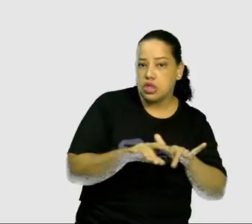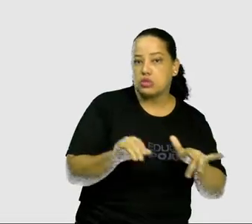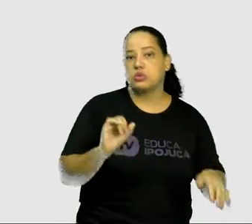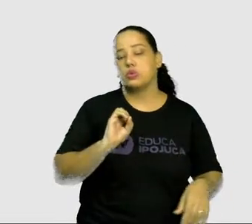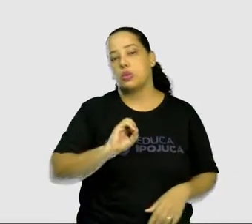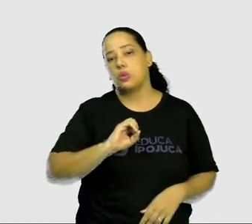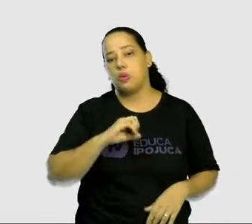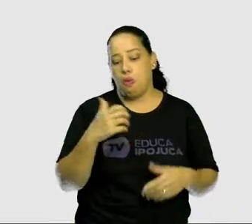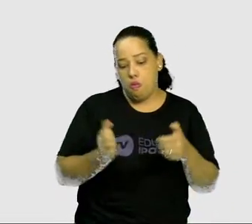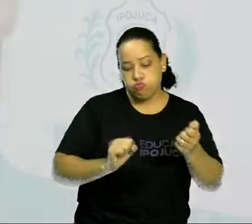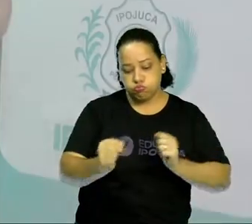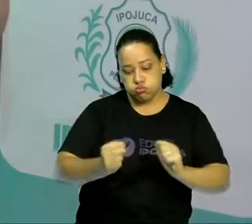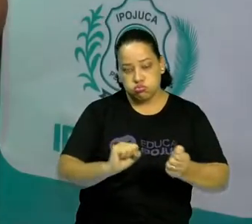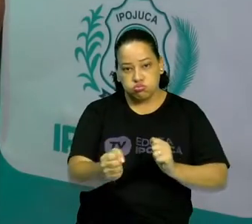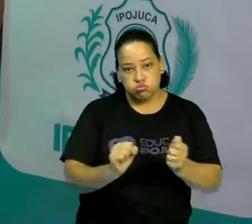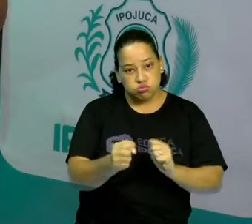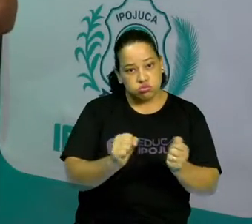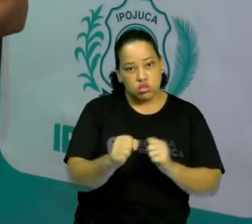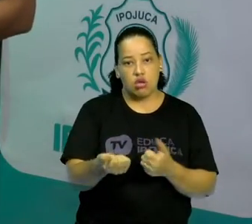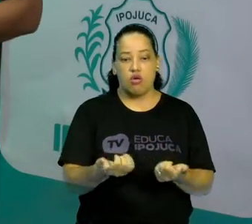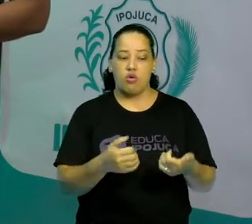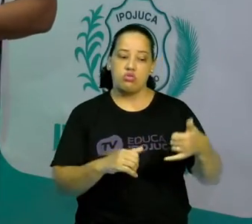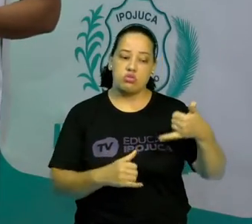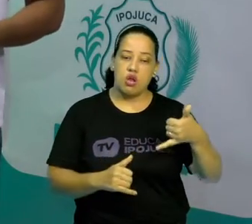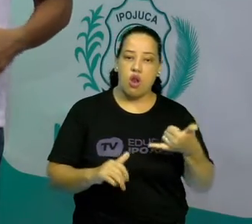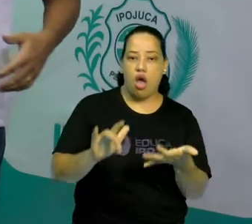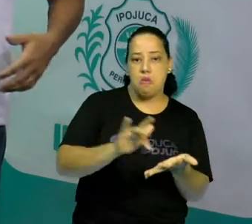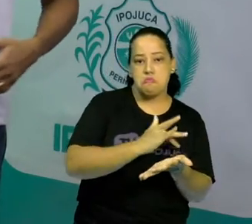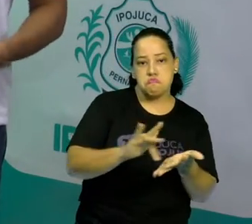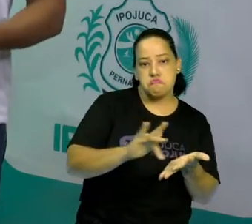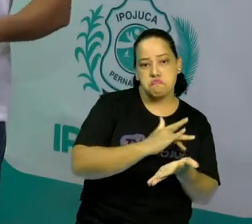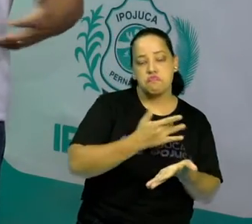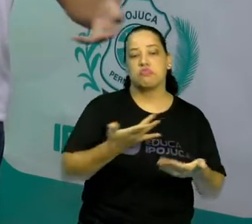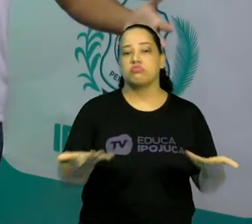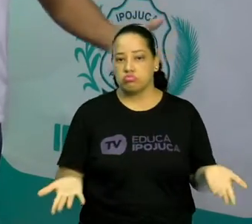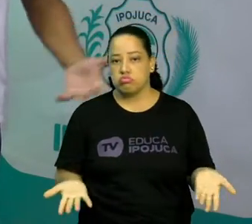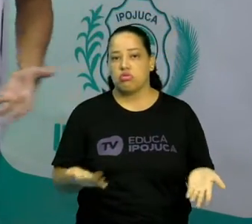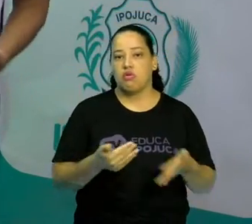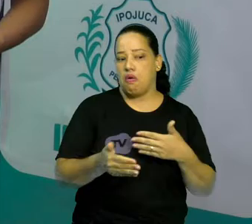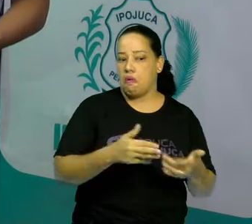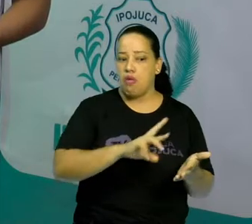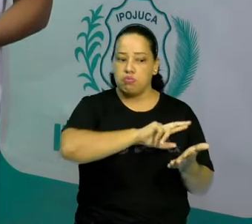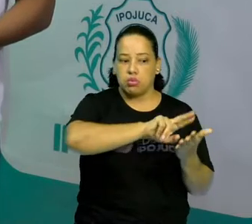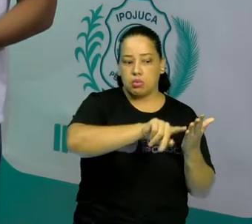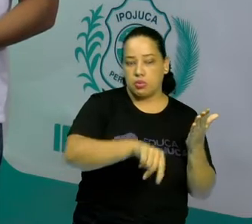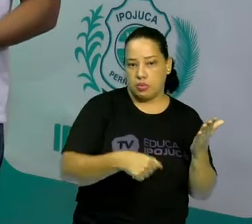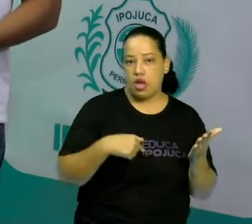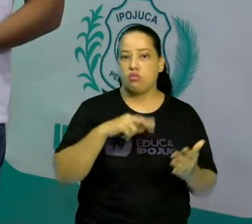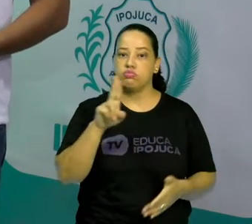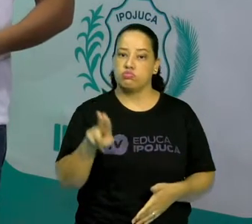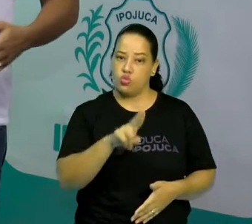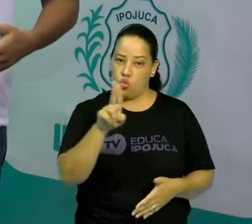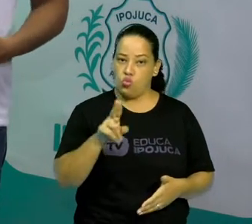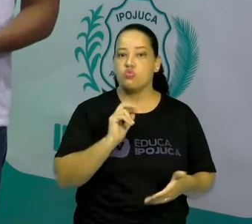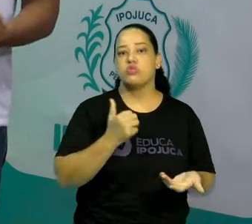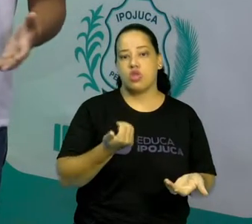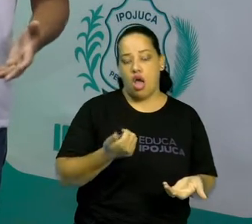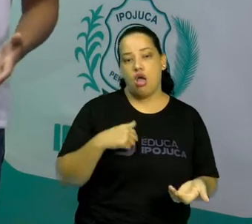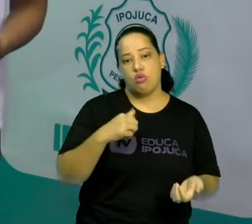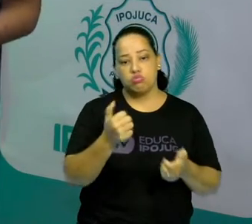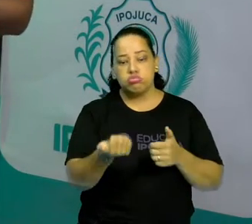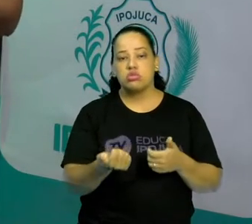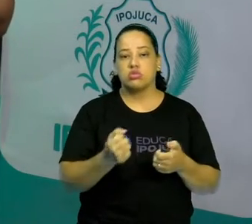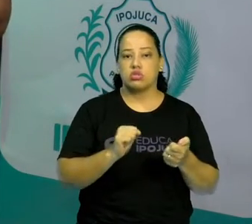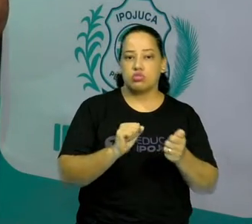consoles, em tablets, em celulares. Então, existem várias formas de a gente utilizar o jogo, o jogo